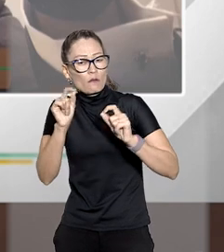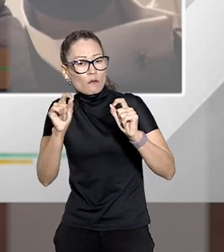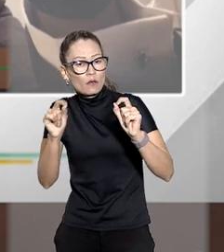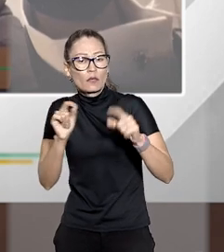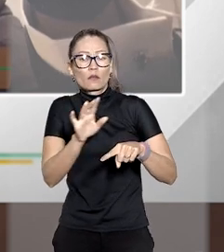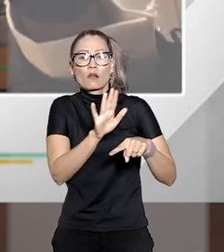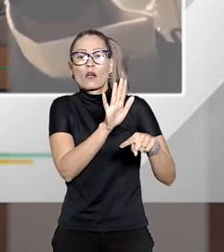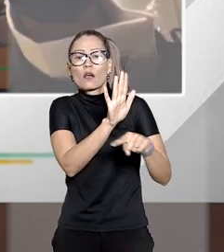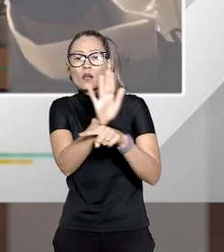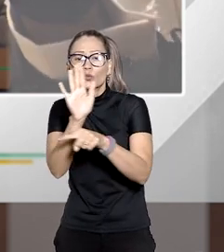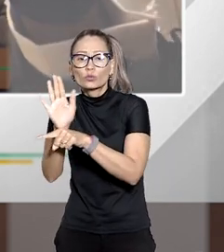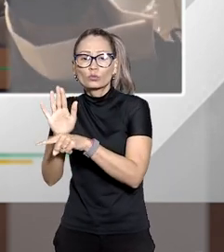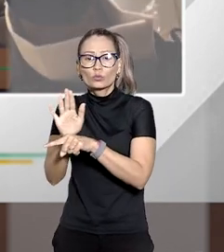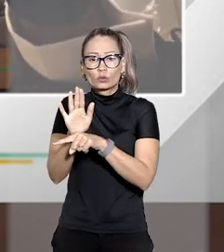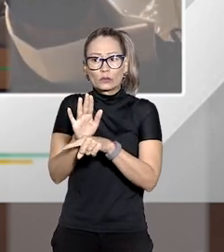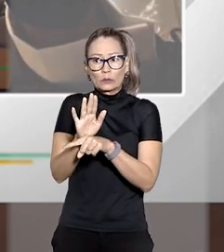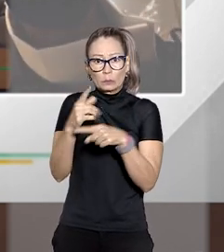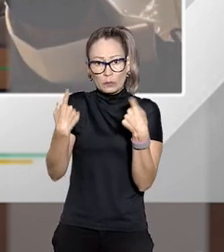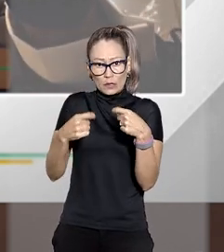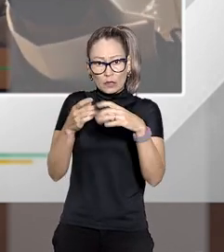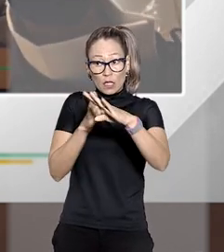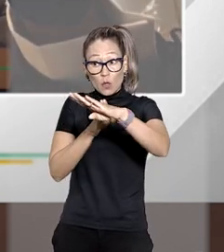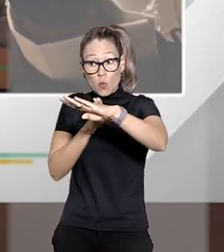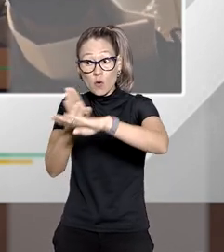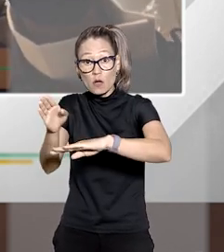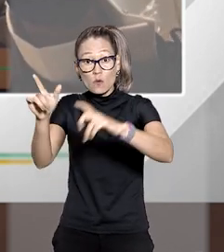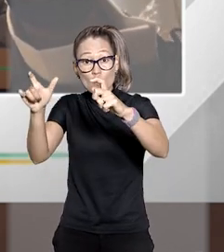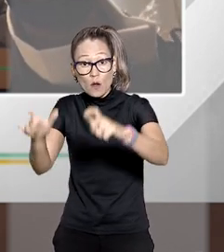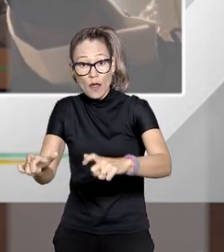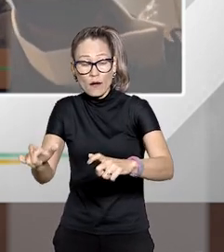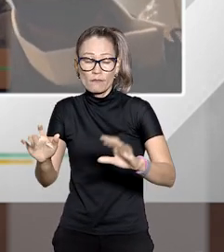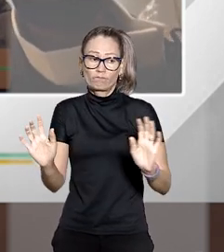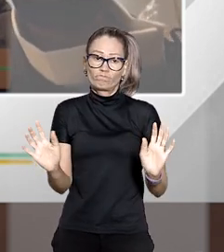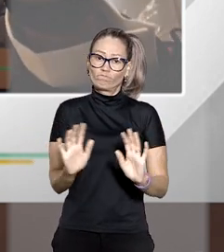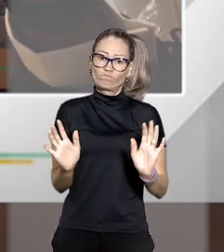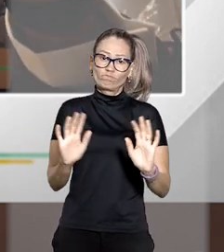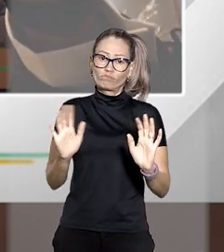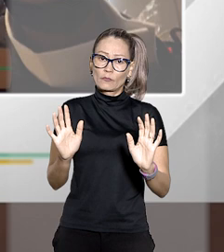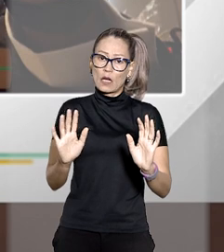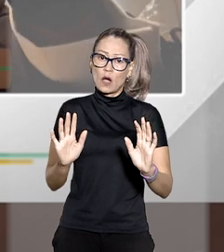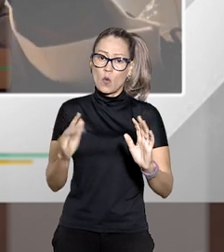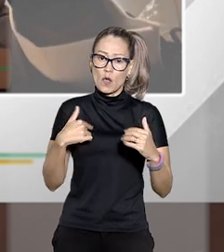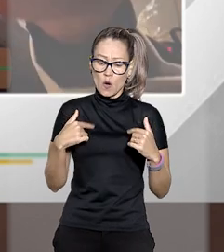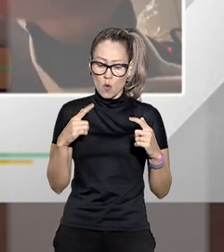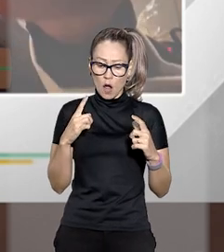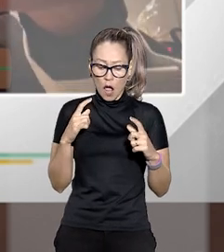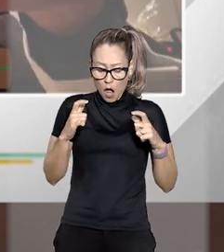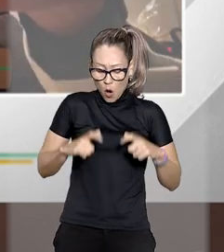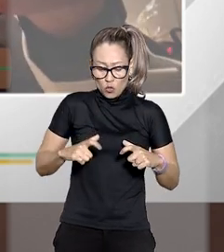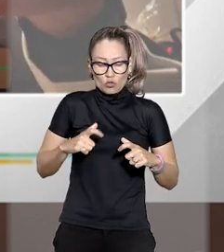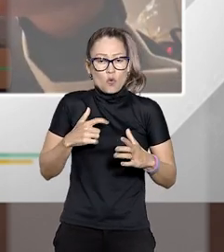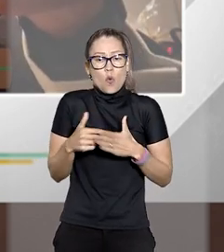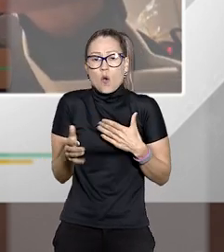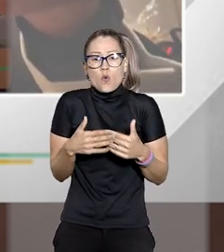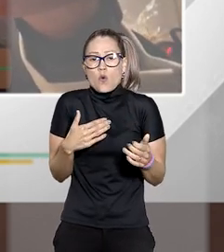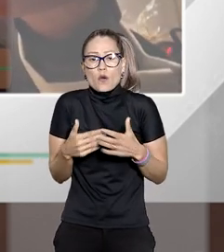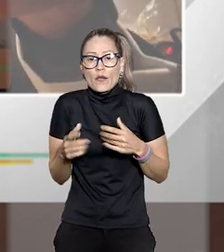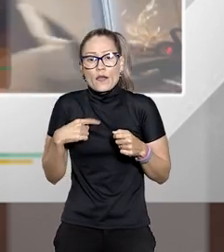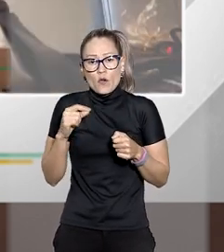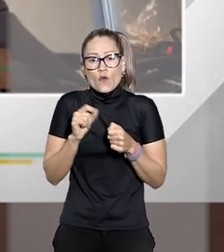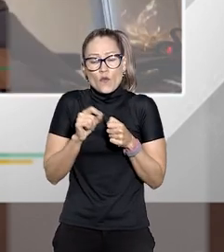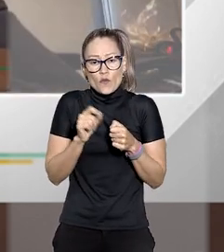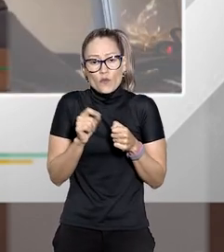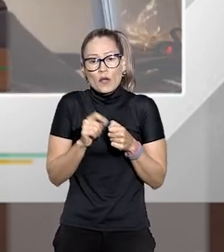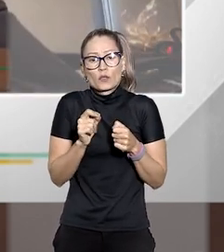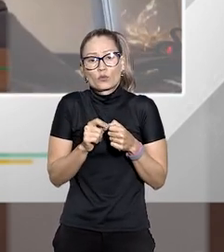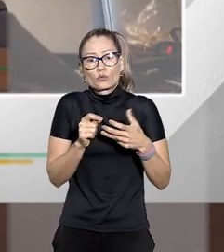ser prestado independente do local em que aquele prestador do serviço se encontre então ele pode sim